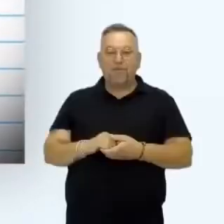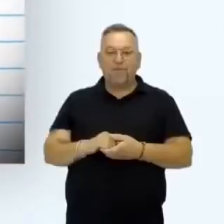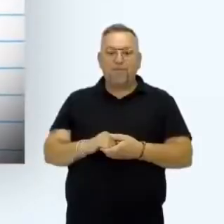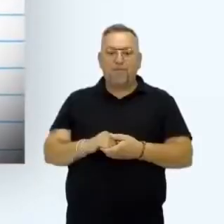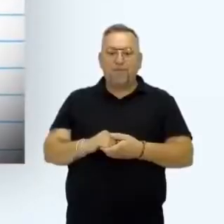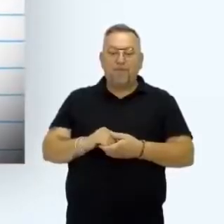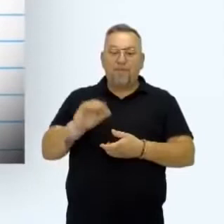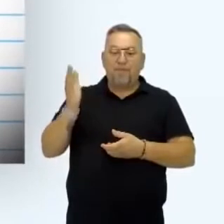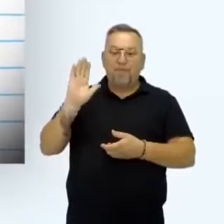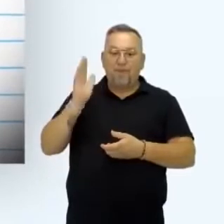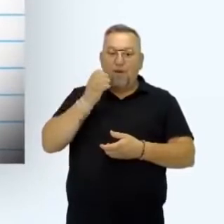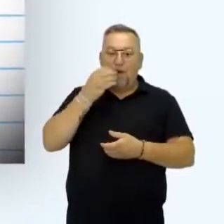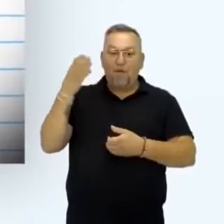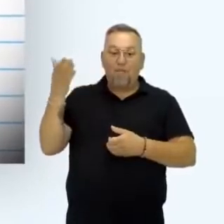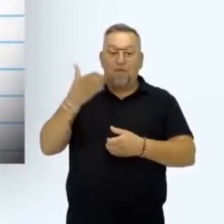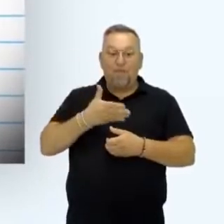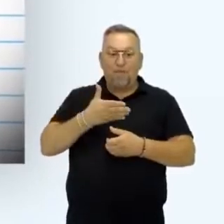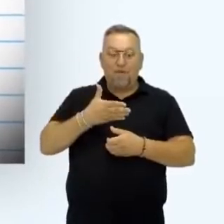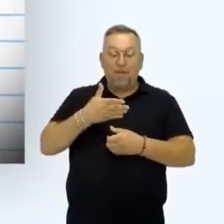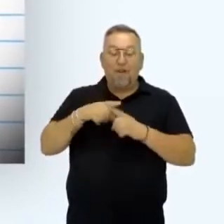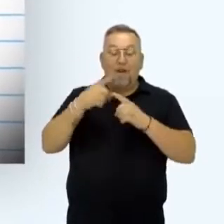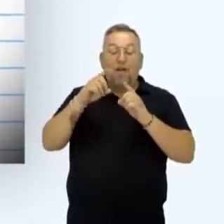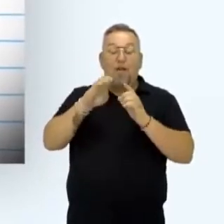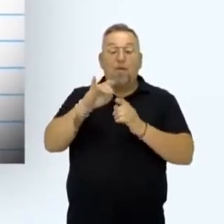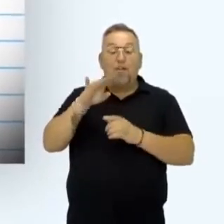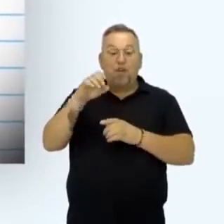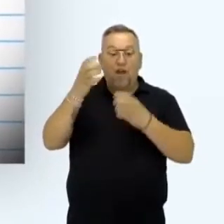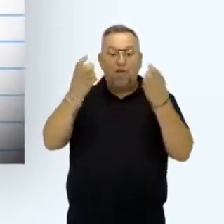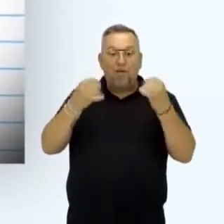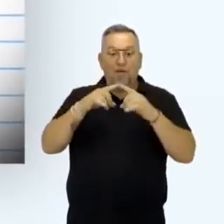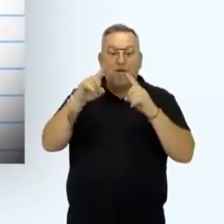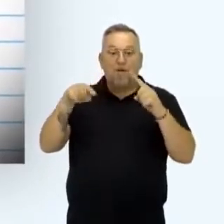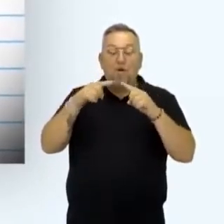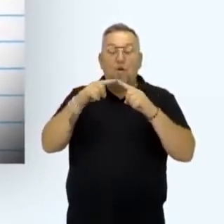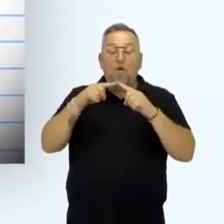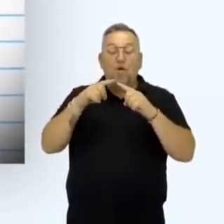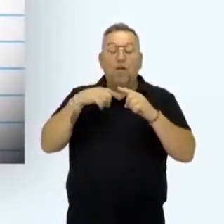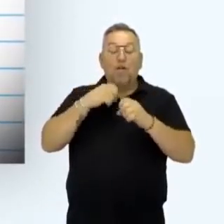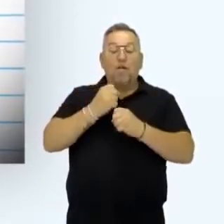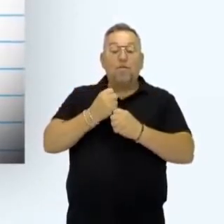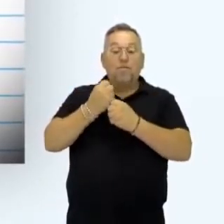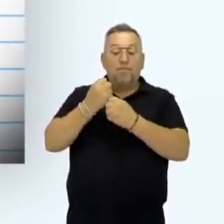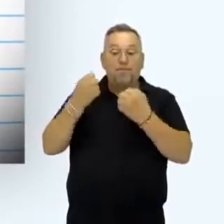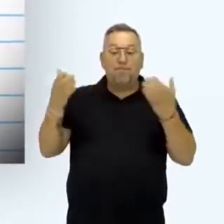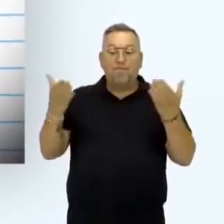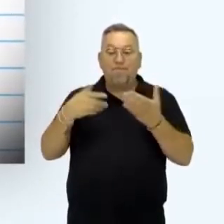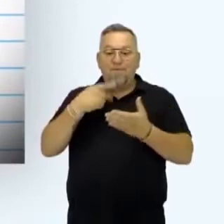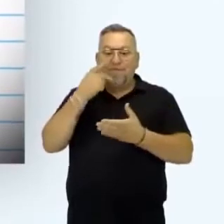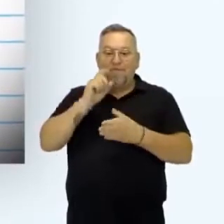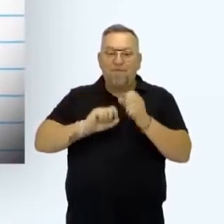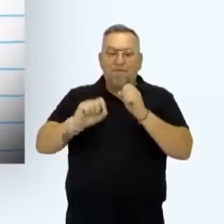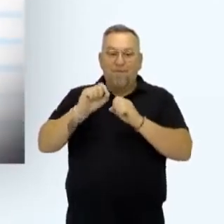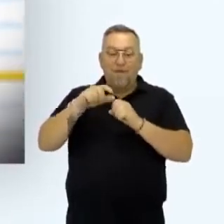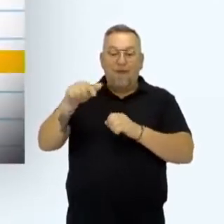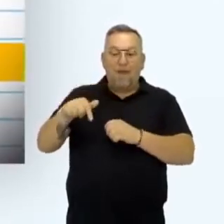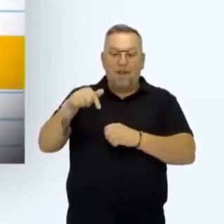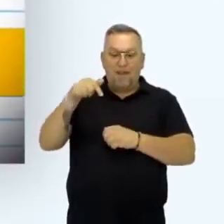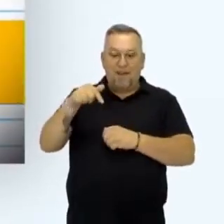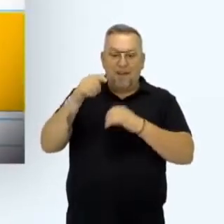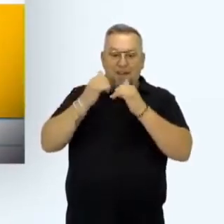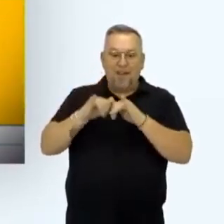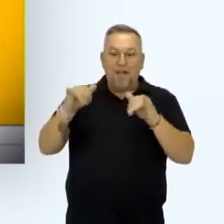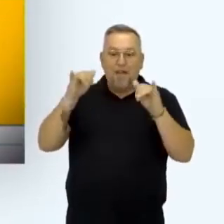Olá, sejam bem-vindos à série especial do IBGE Explica sobre os Objetivos de Desenvolvimento Sustentável. Hoje vamos falar do Objetivo 7,